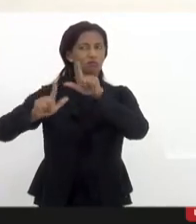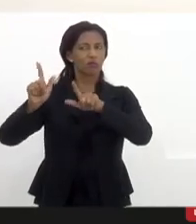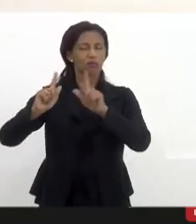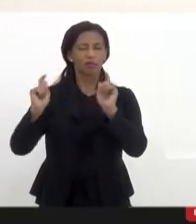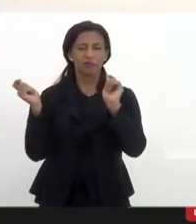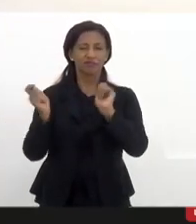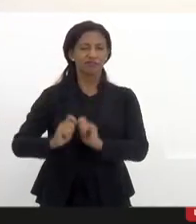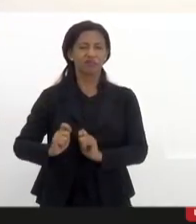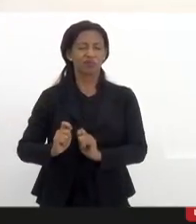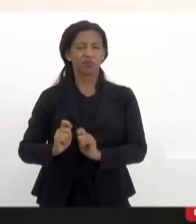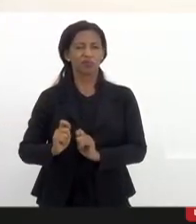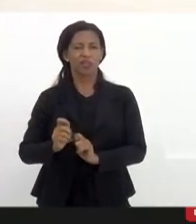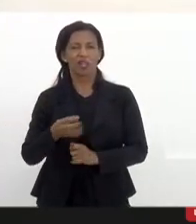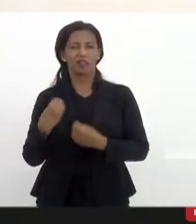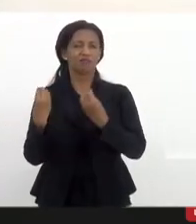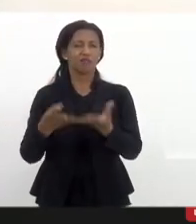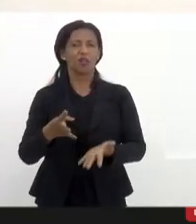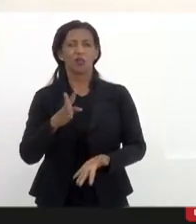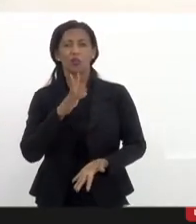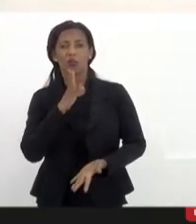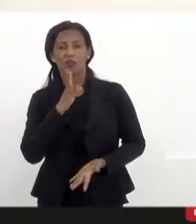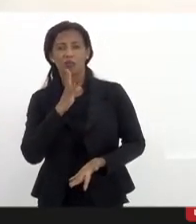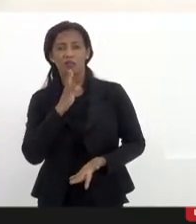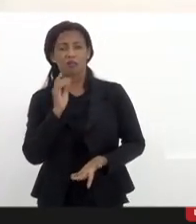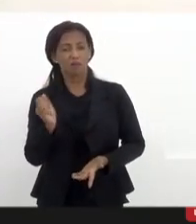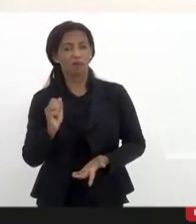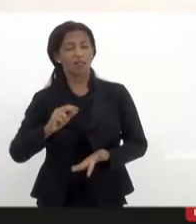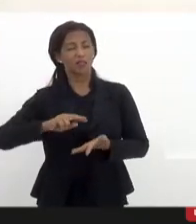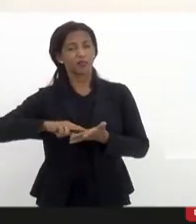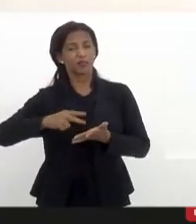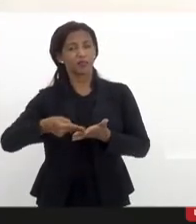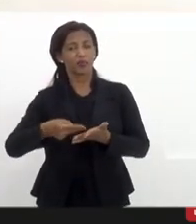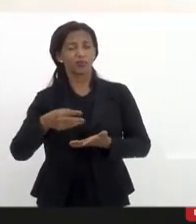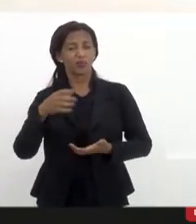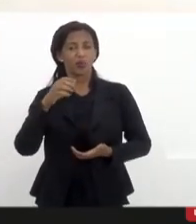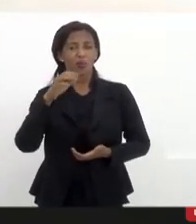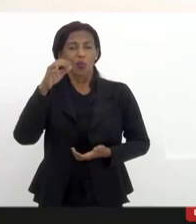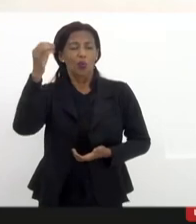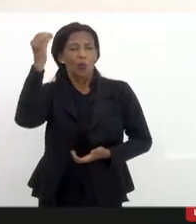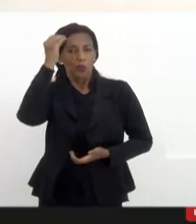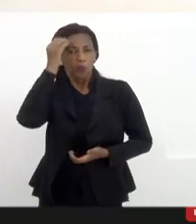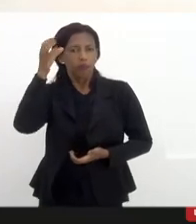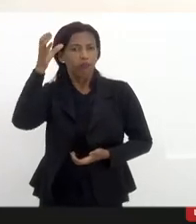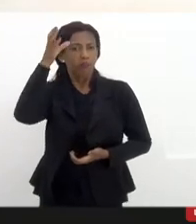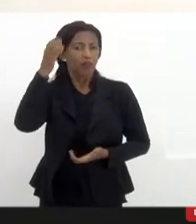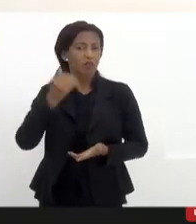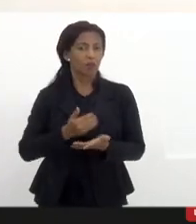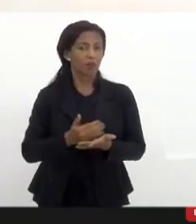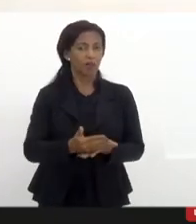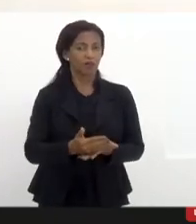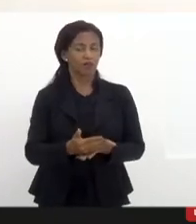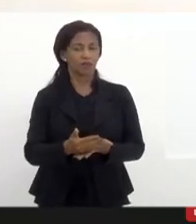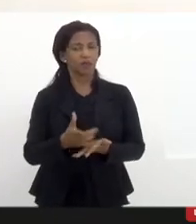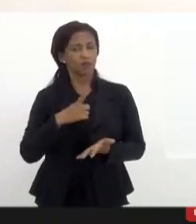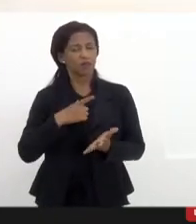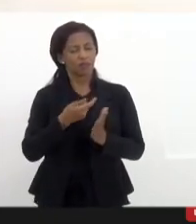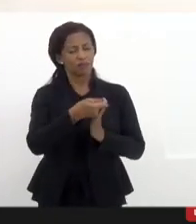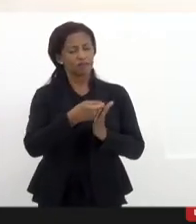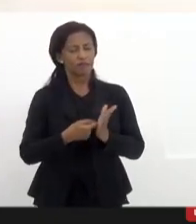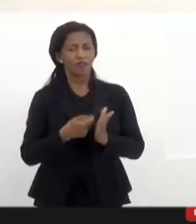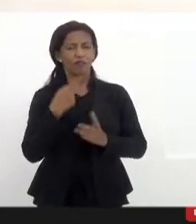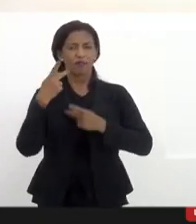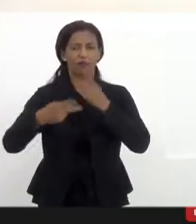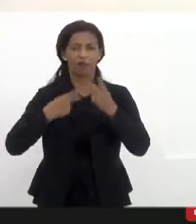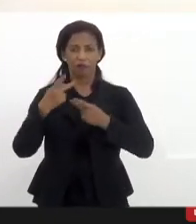capaz de instituir conhecimentos, mas é capaz de replicar conhecimentos e a partir disso construir narrativas. Então,